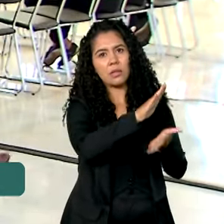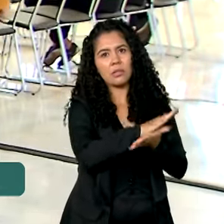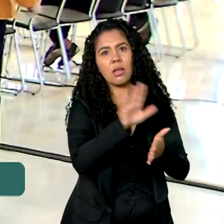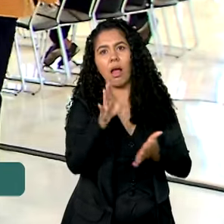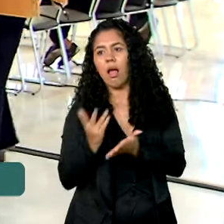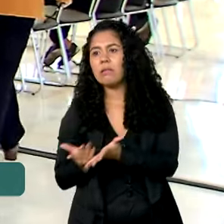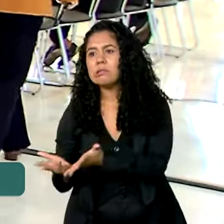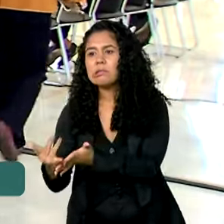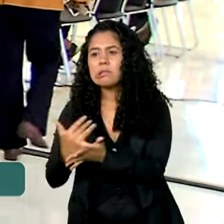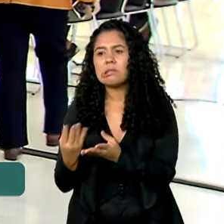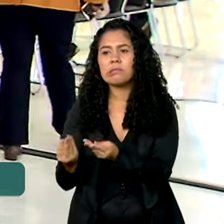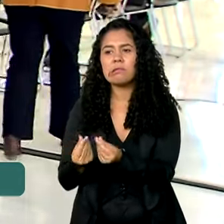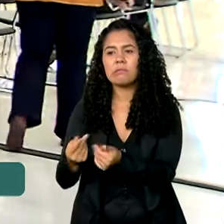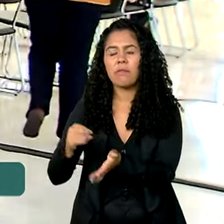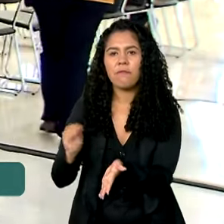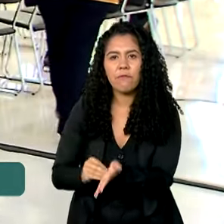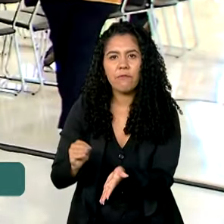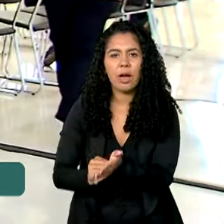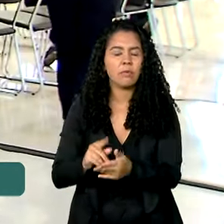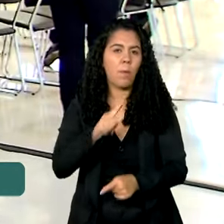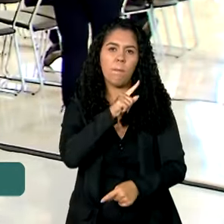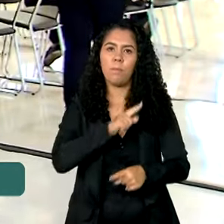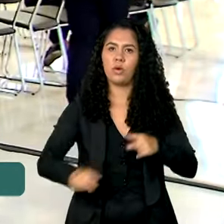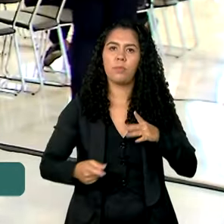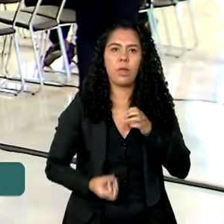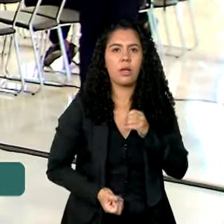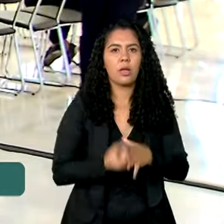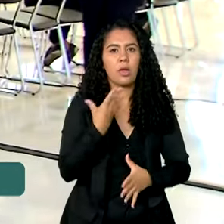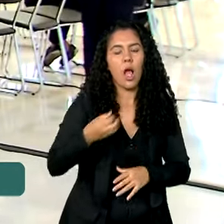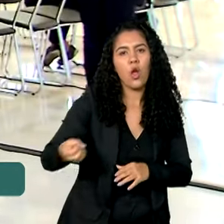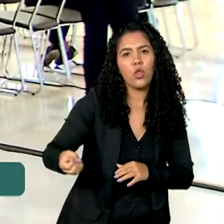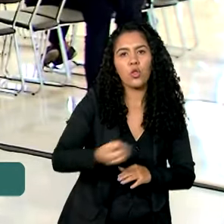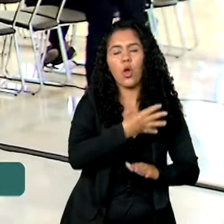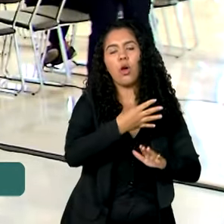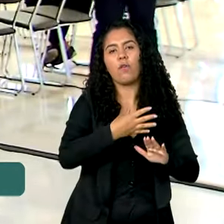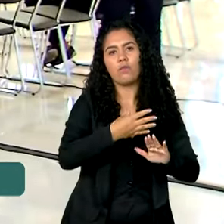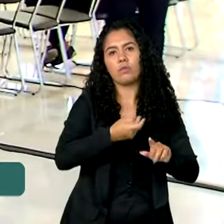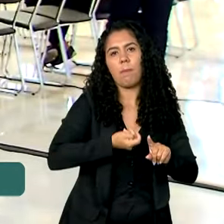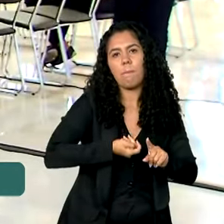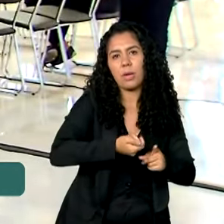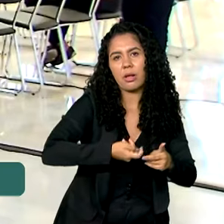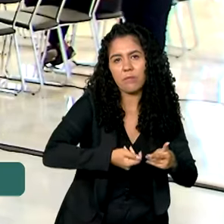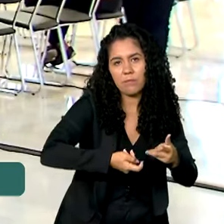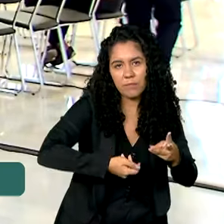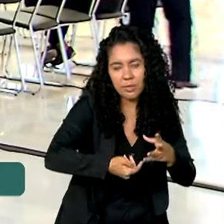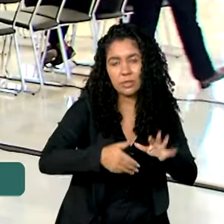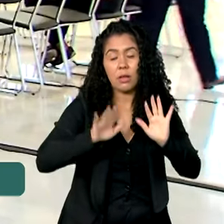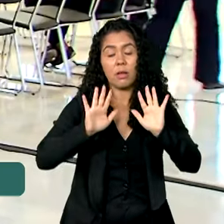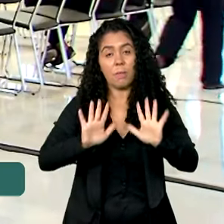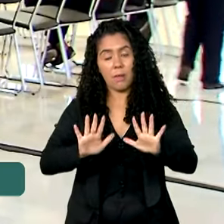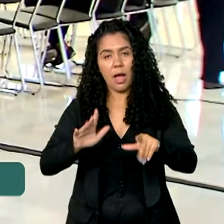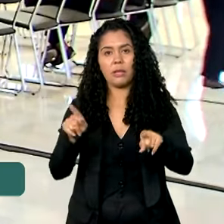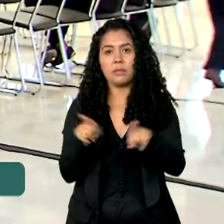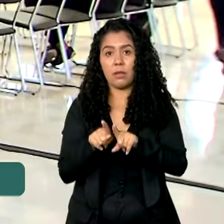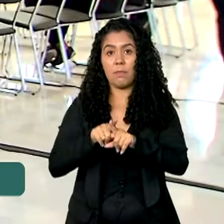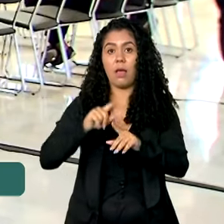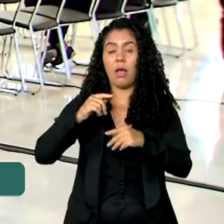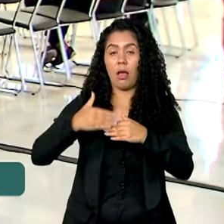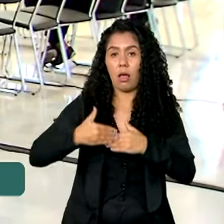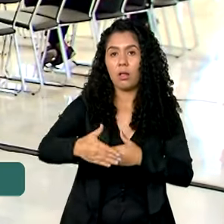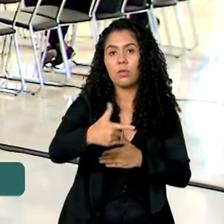será proibido criar novos benefícios tributários. Além disso, a partir de 2027,